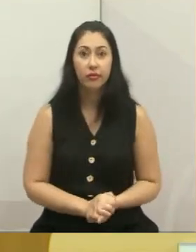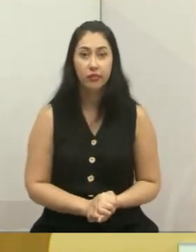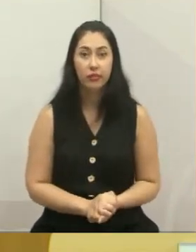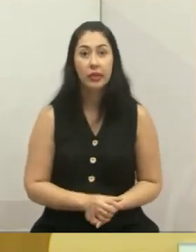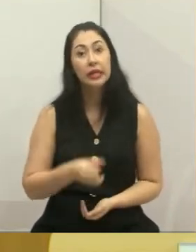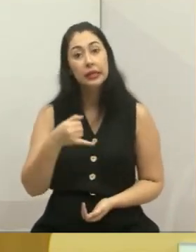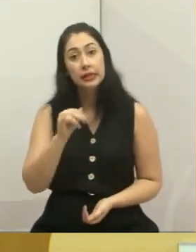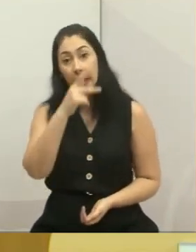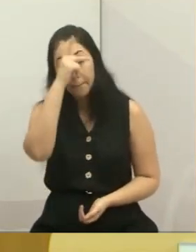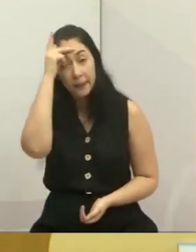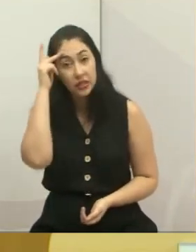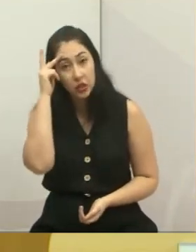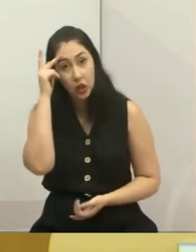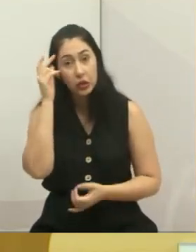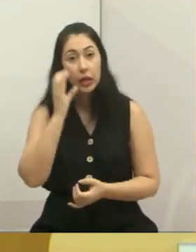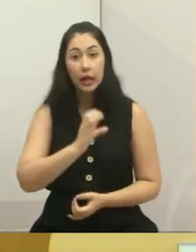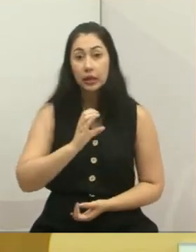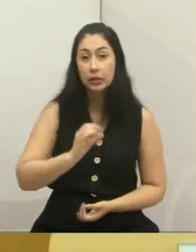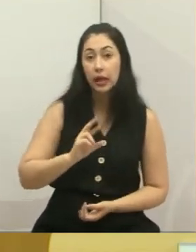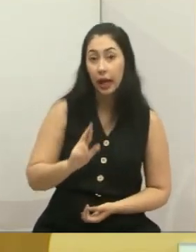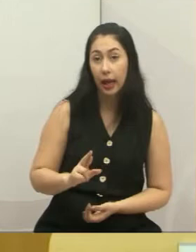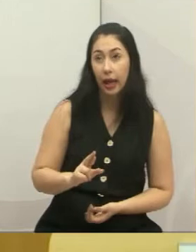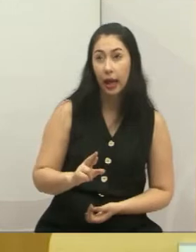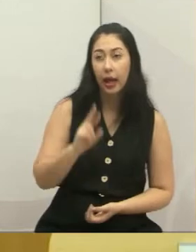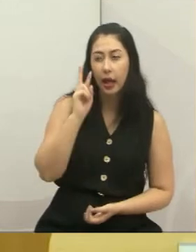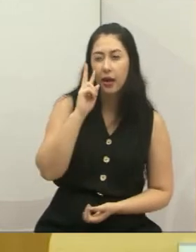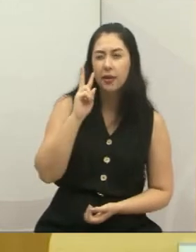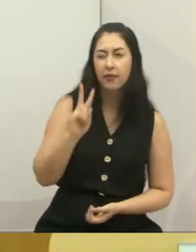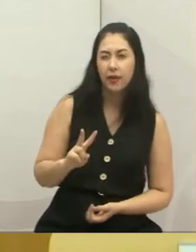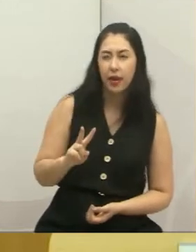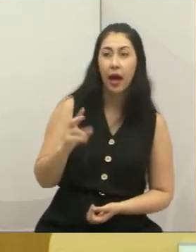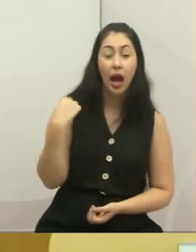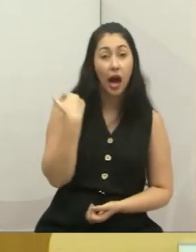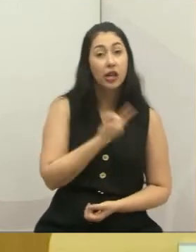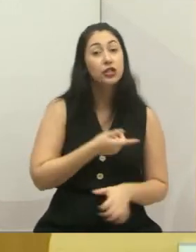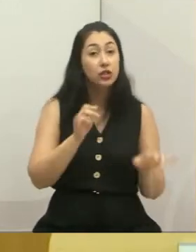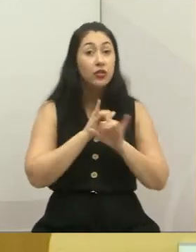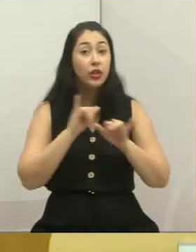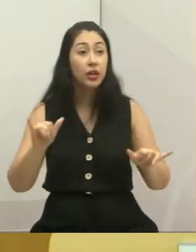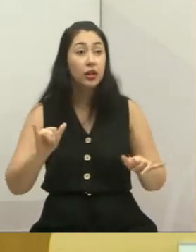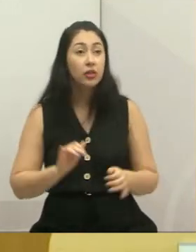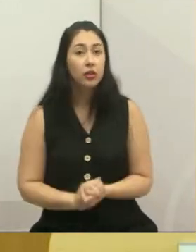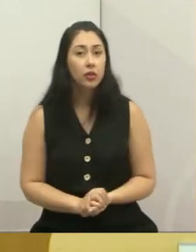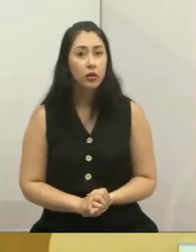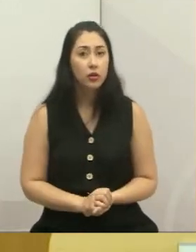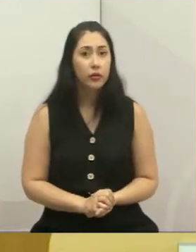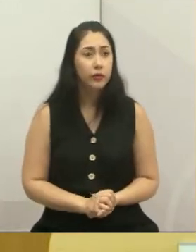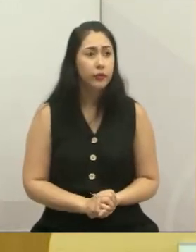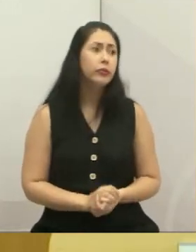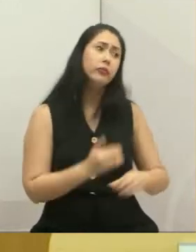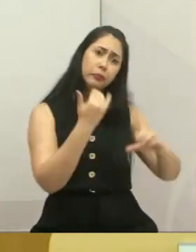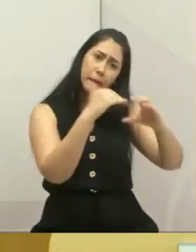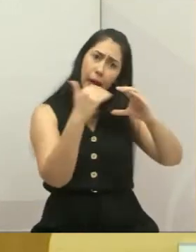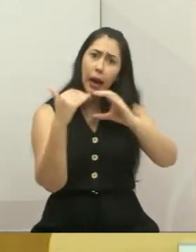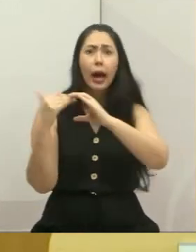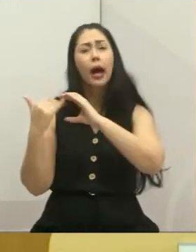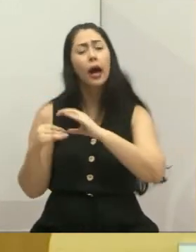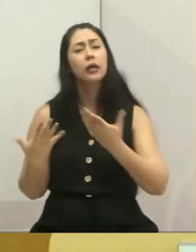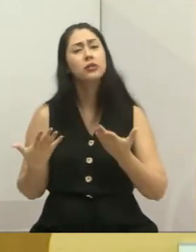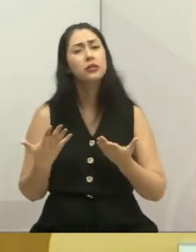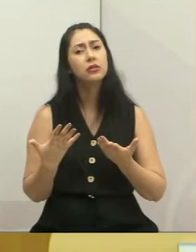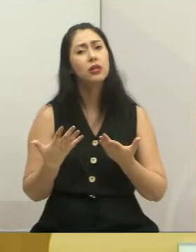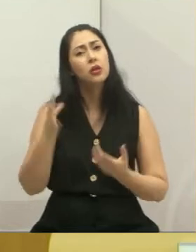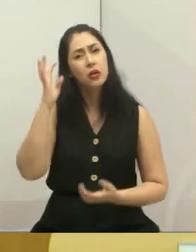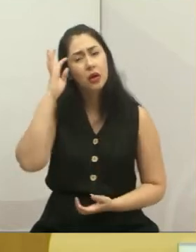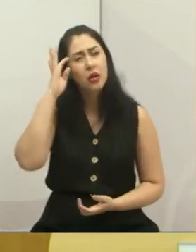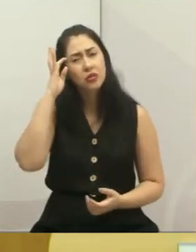se alguém da CCR Nova Dutra tiver o V, a gente fala na TV Câmara, passa para alguém aí, vê se vocês conseguem